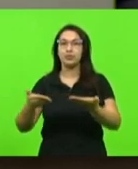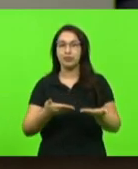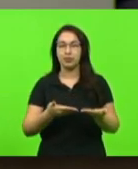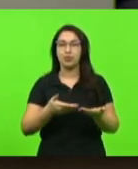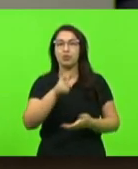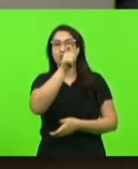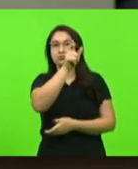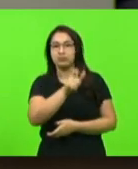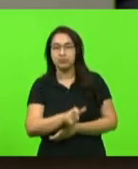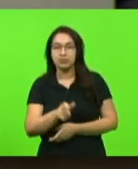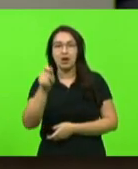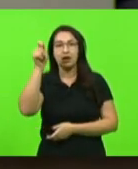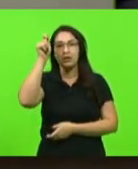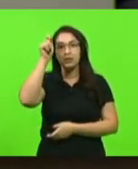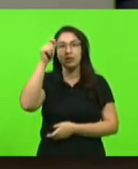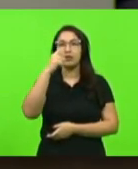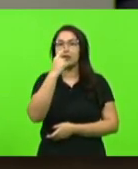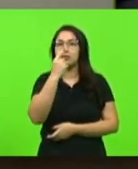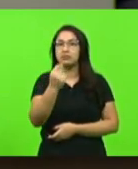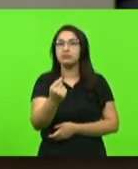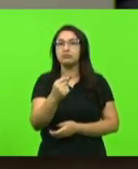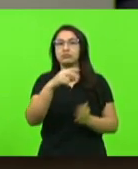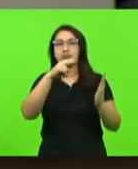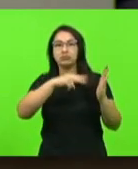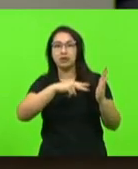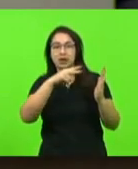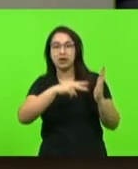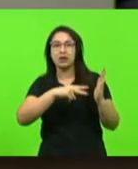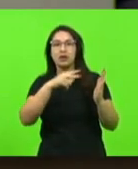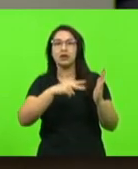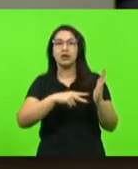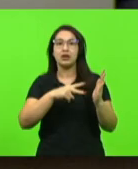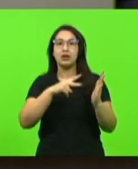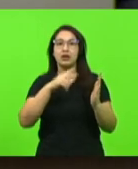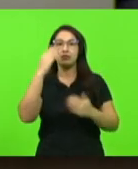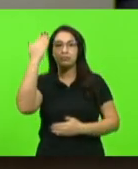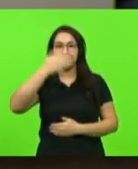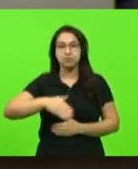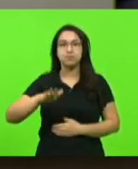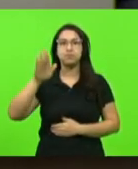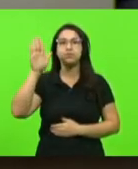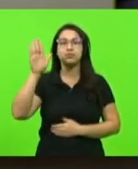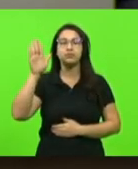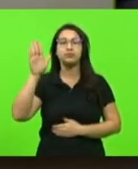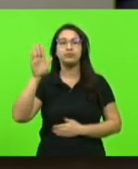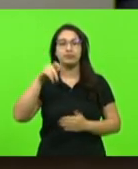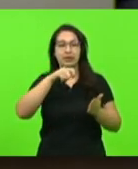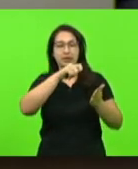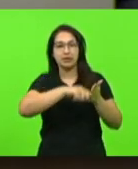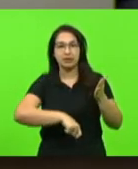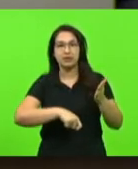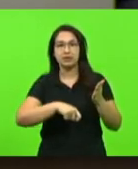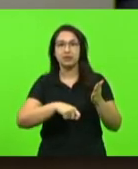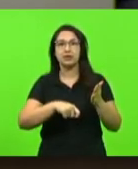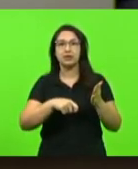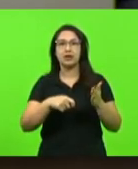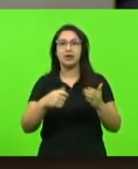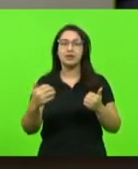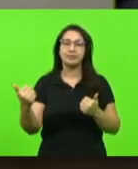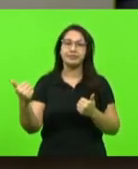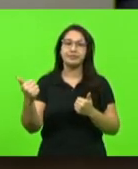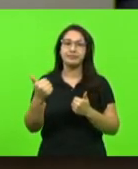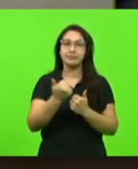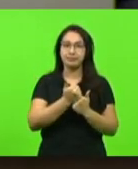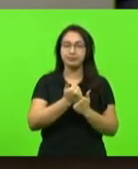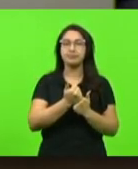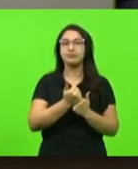Adriano de Martini para proceder ao juramento como posterior assinatura do termo de posse e